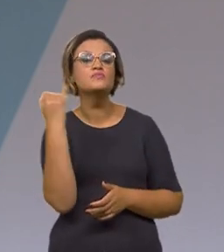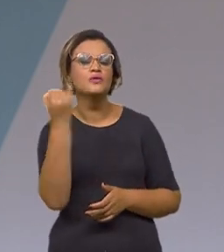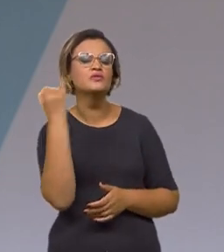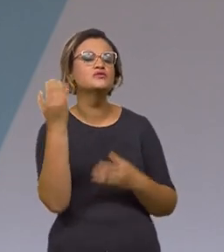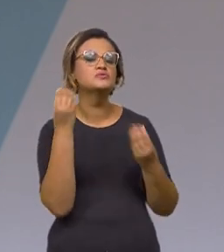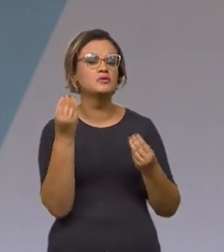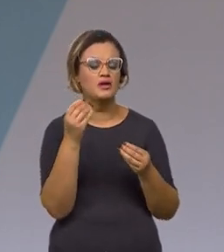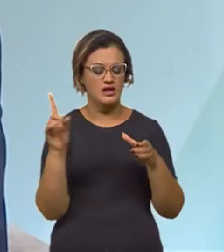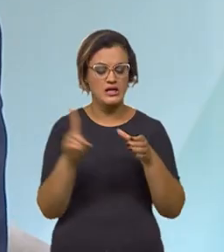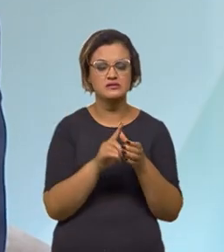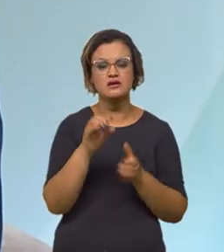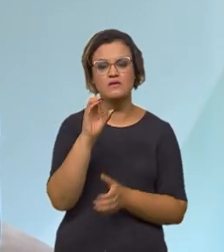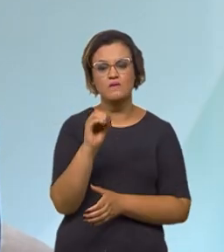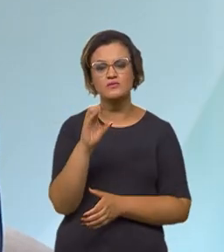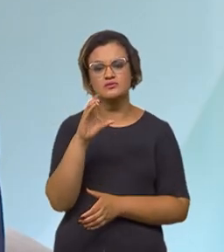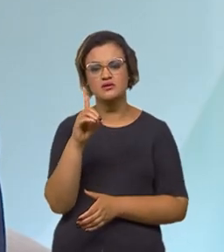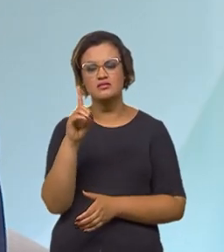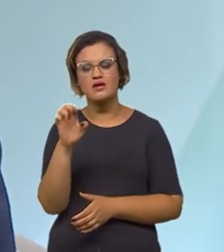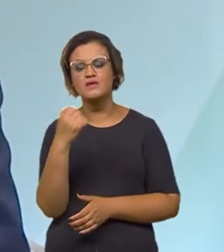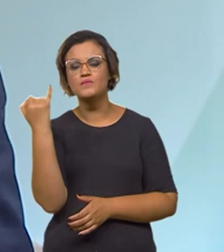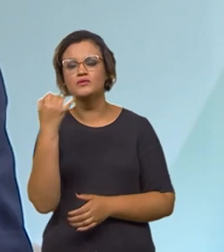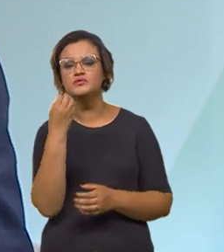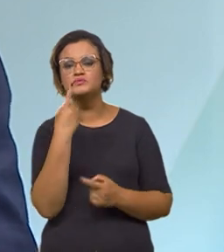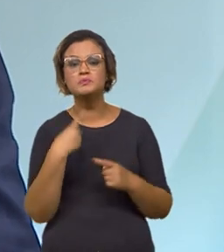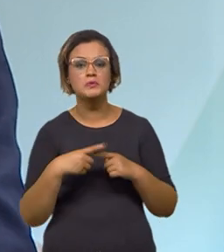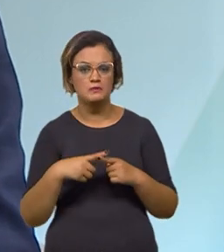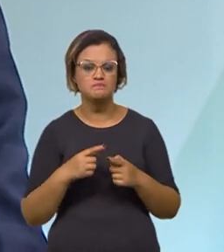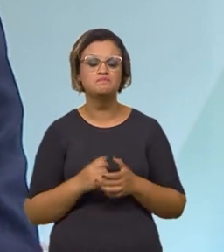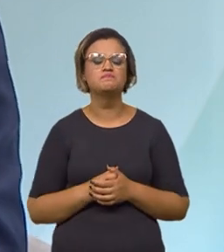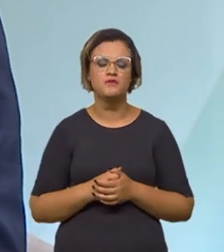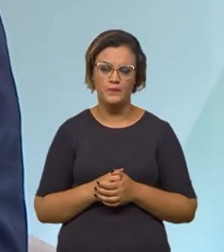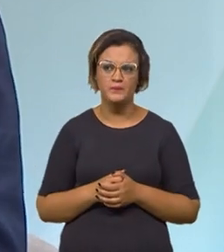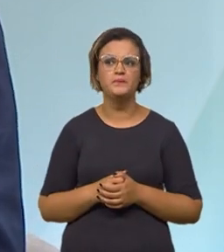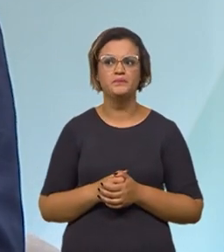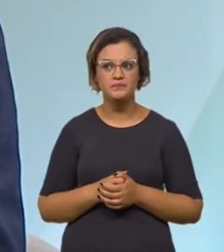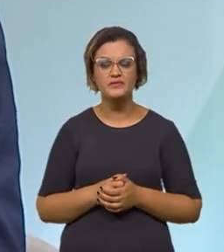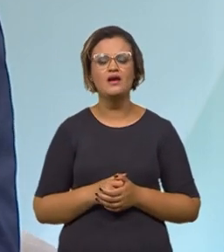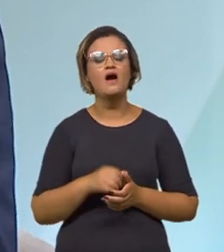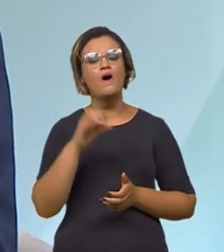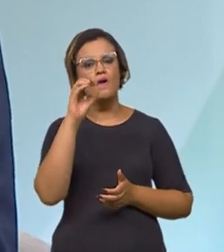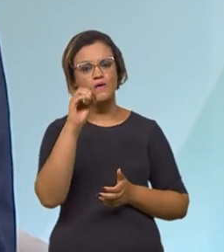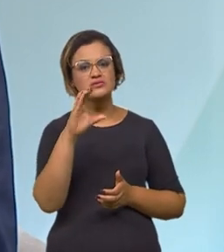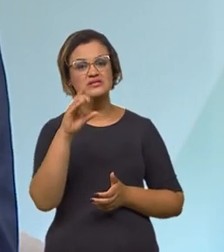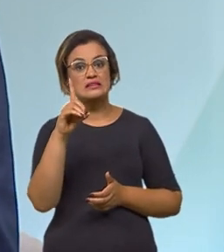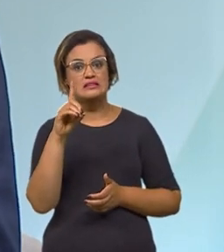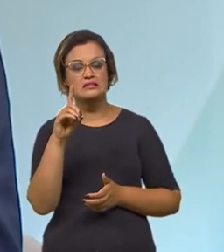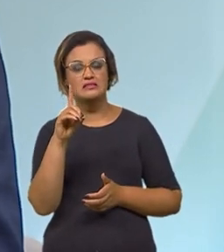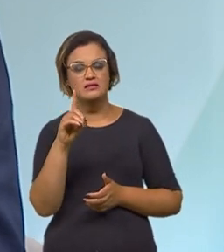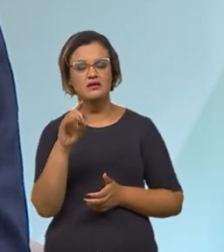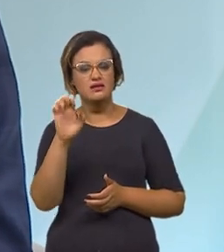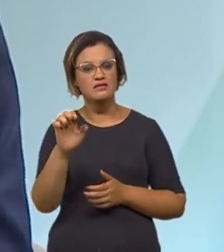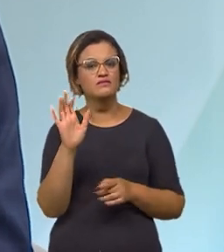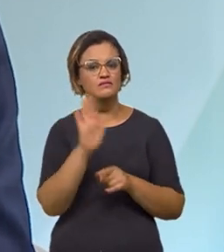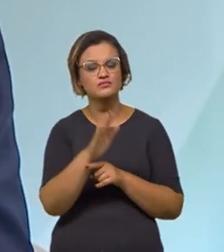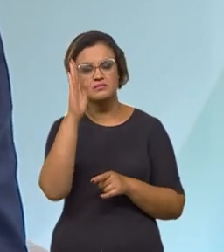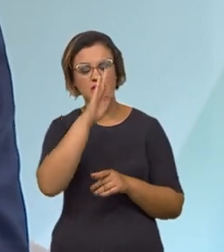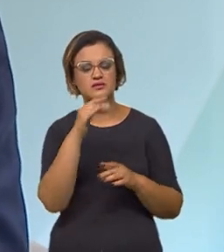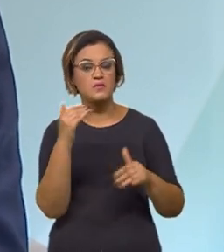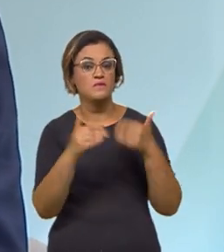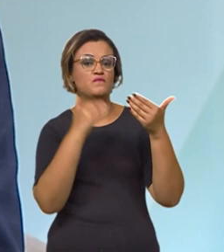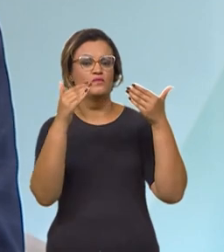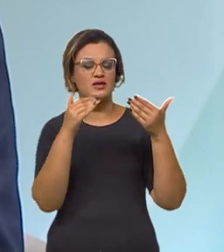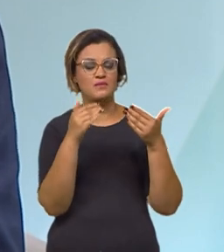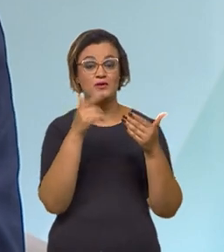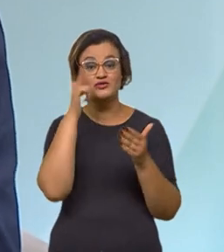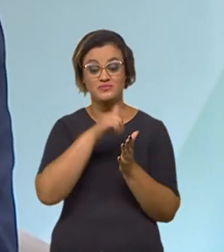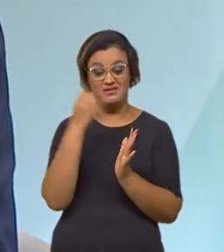aderir à OCDE? Perfeito. A OCDE realmente vai mudar o país de patamar. A gente ganha um selo que